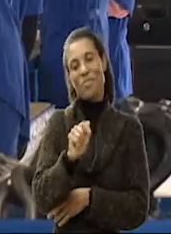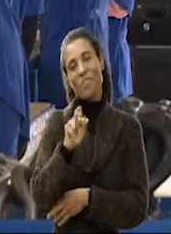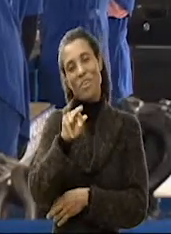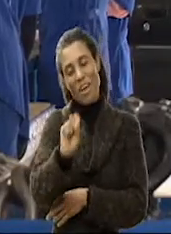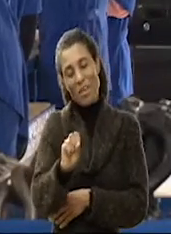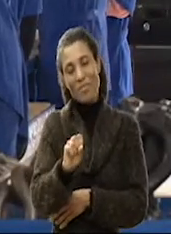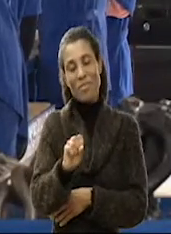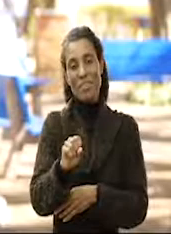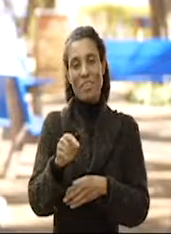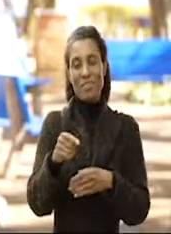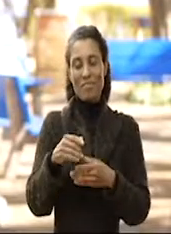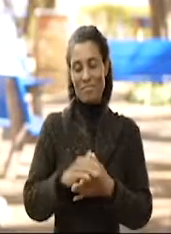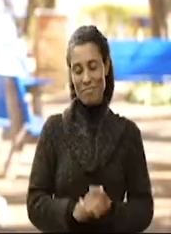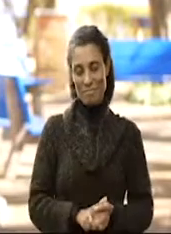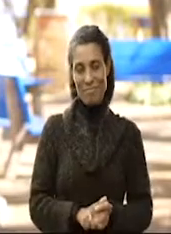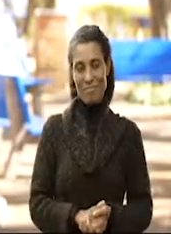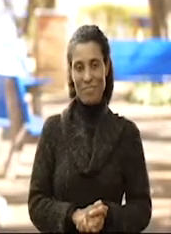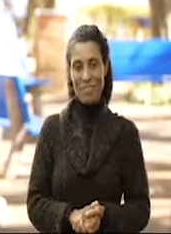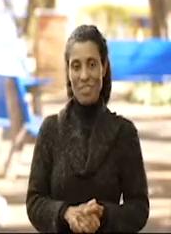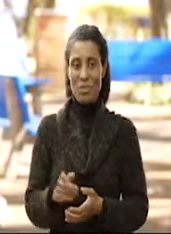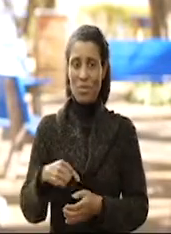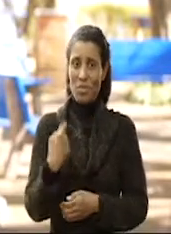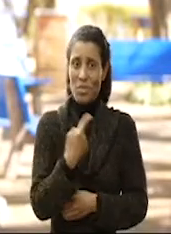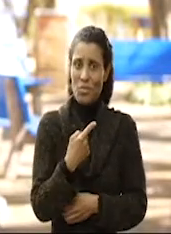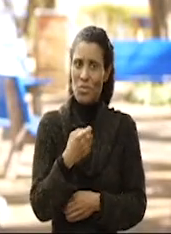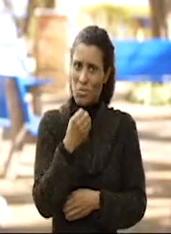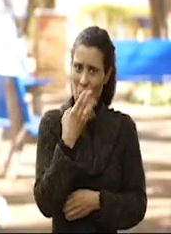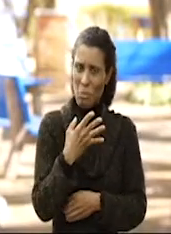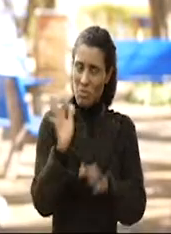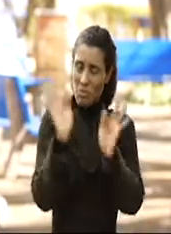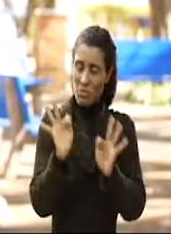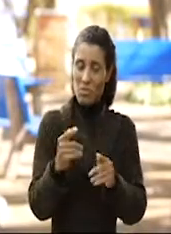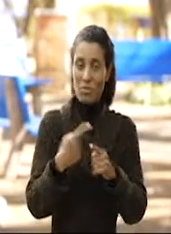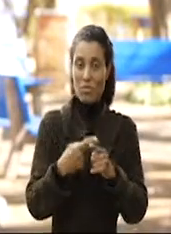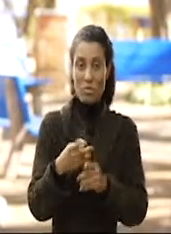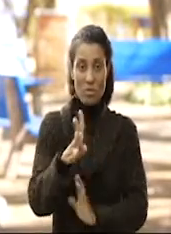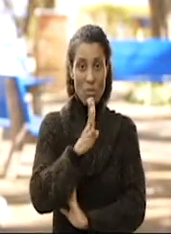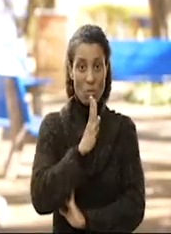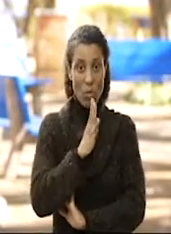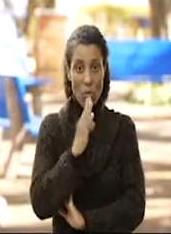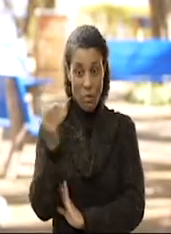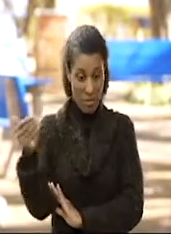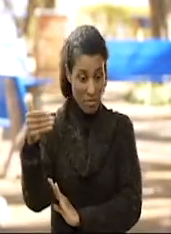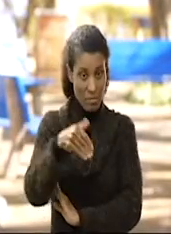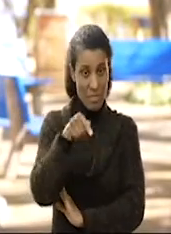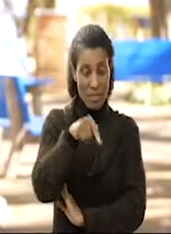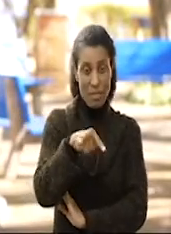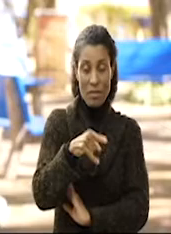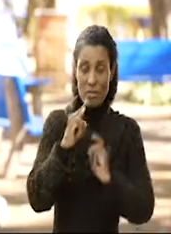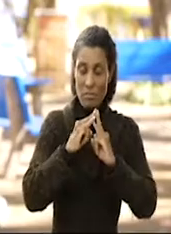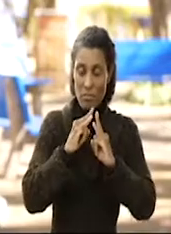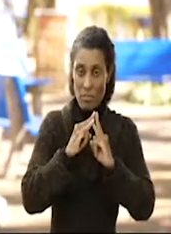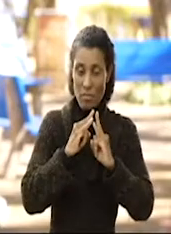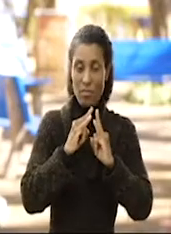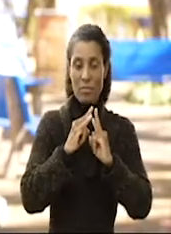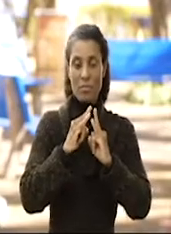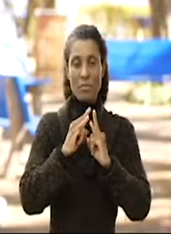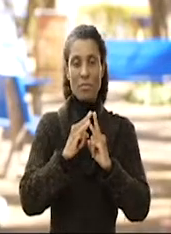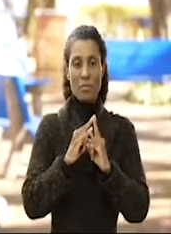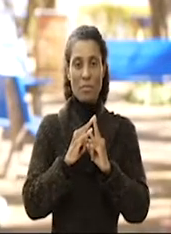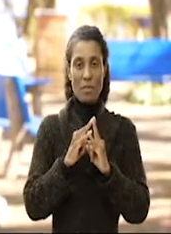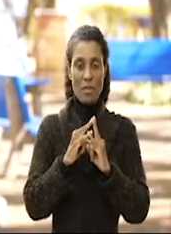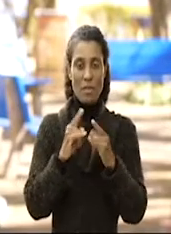passando pelo Calabria. Para nós é bastante gratificante, porque quando a gente toma conhecimento da entrada deles aqui na instituição,